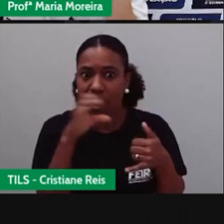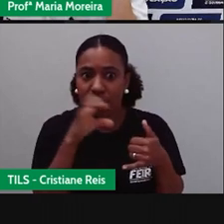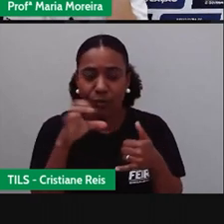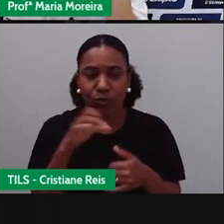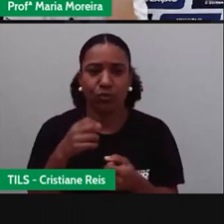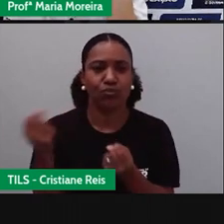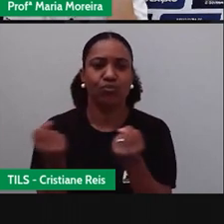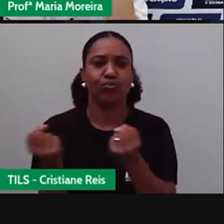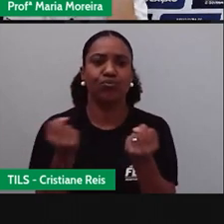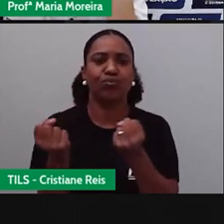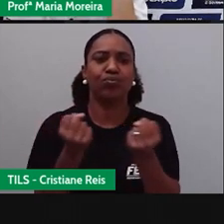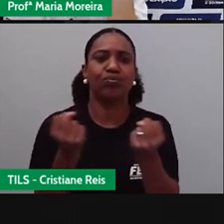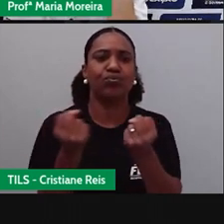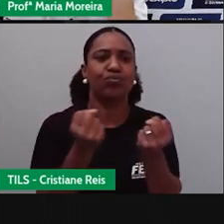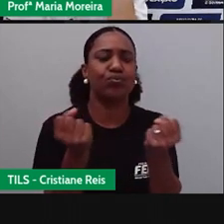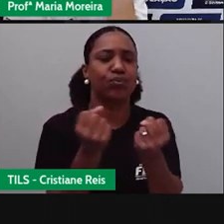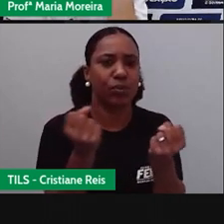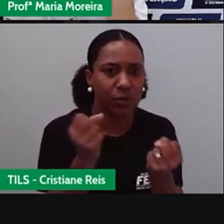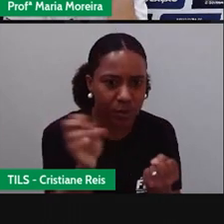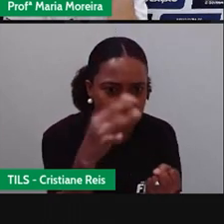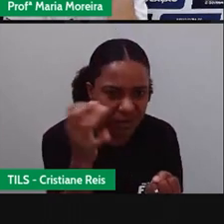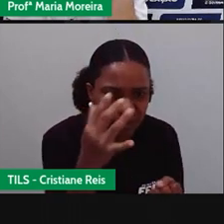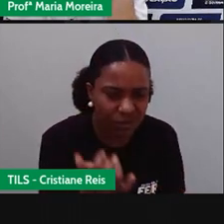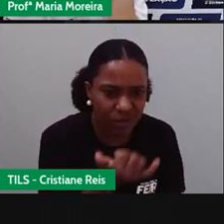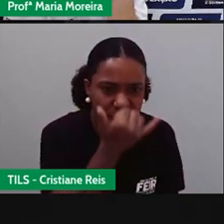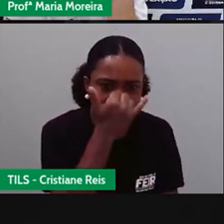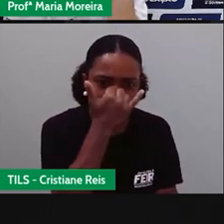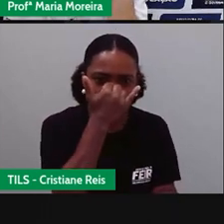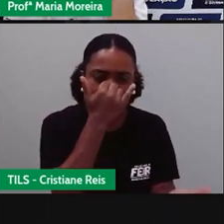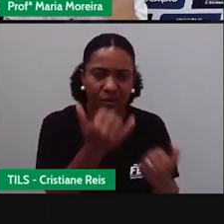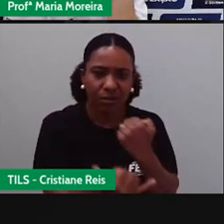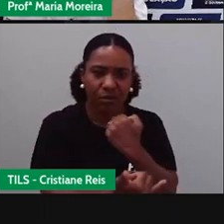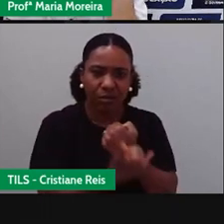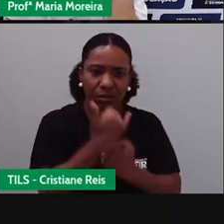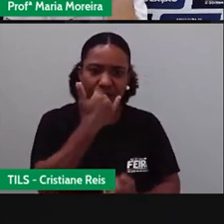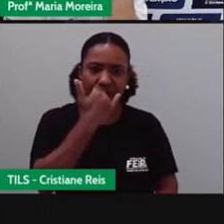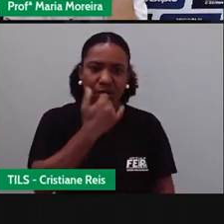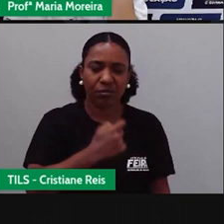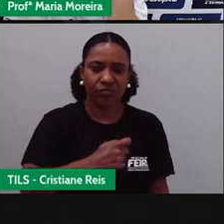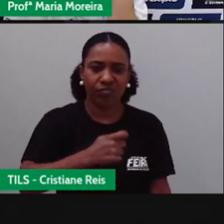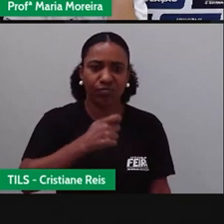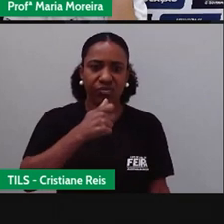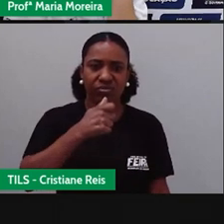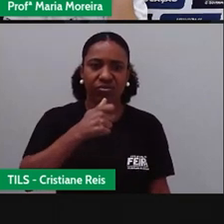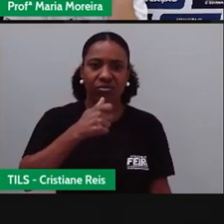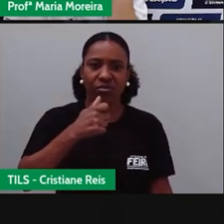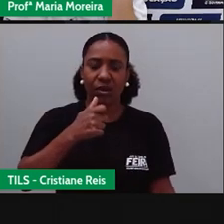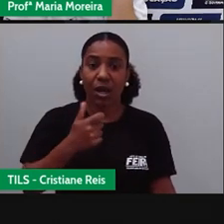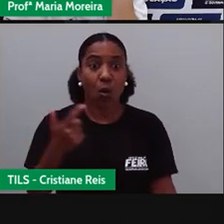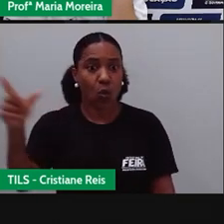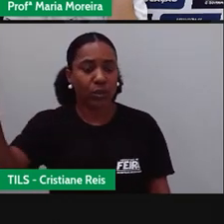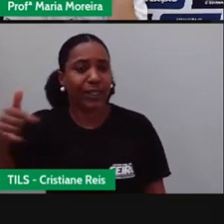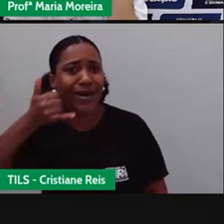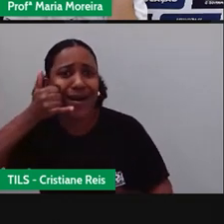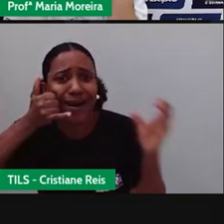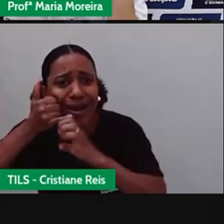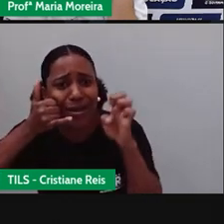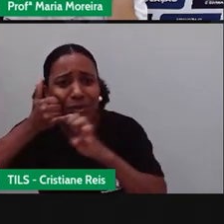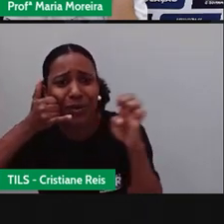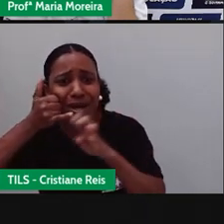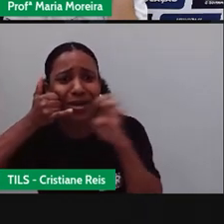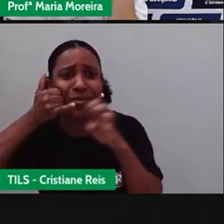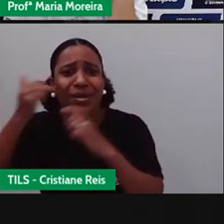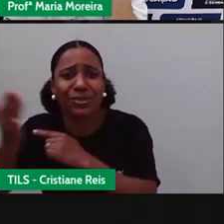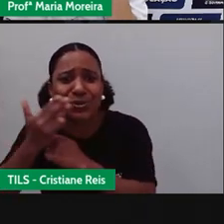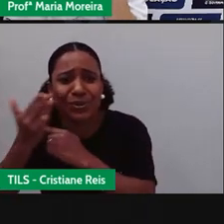uma outra pessoa liga para lá e ela está realmente precisando e não tem ambulância. Sabe por quê? Porque ela saiu para atender uma